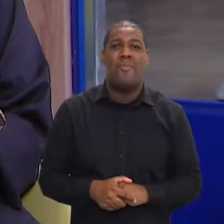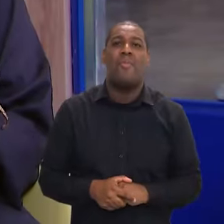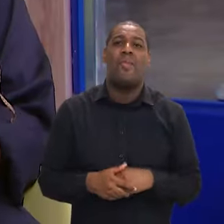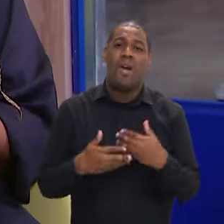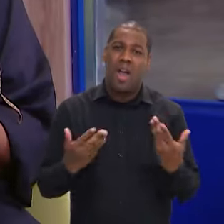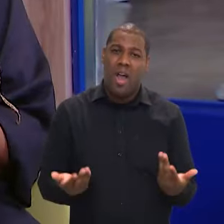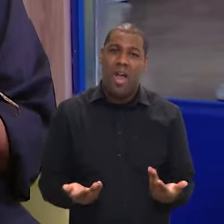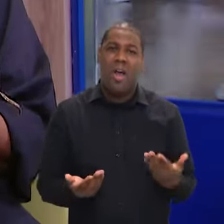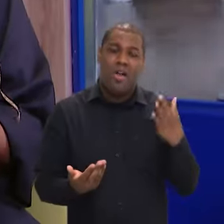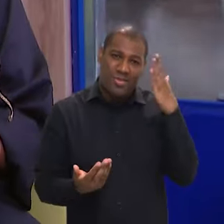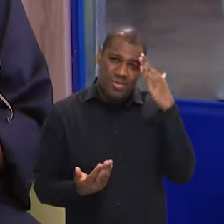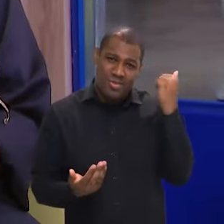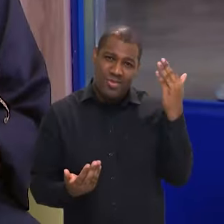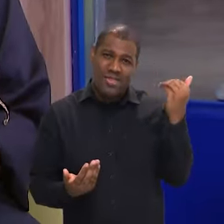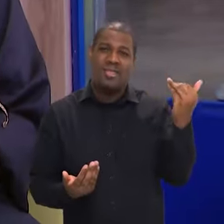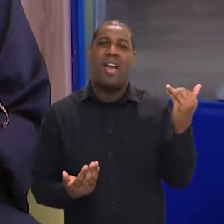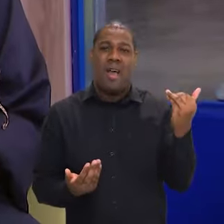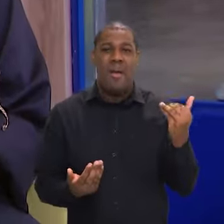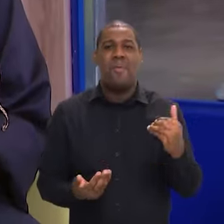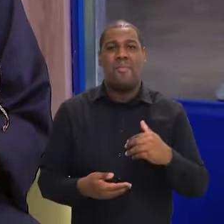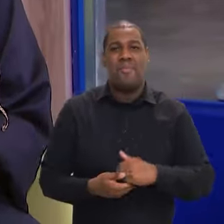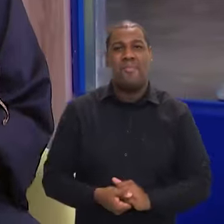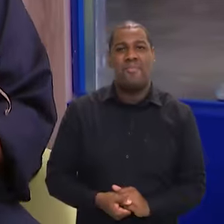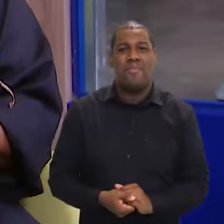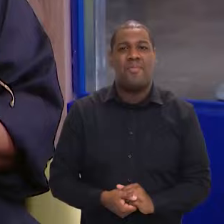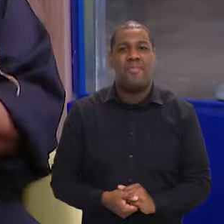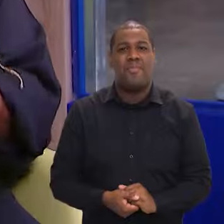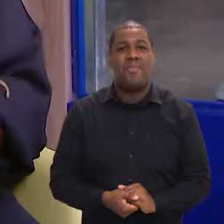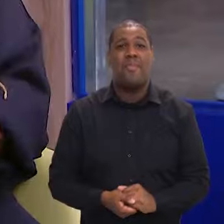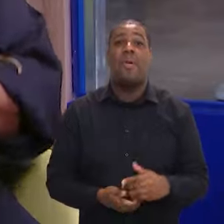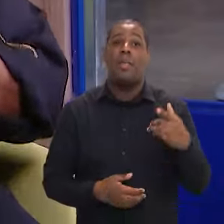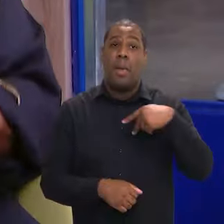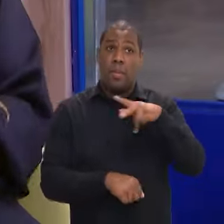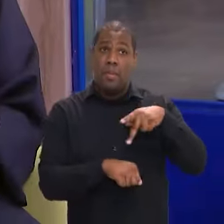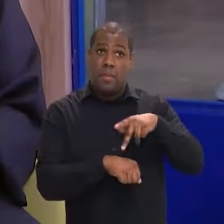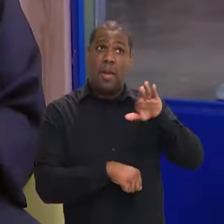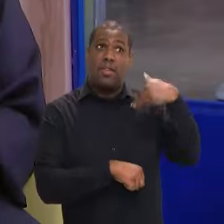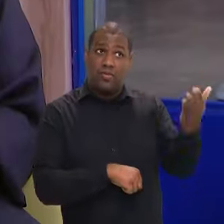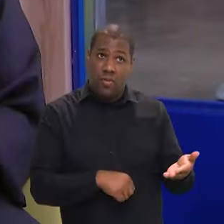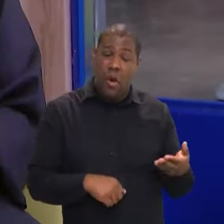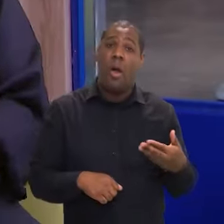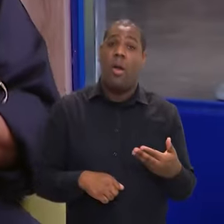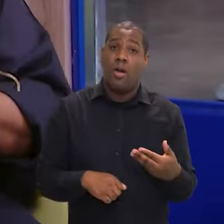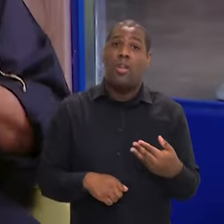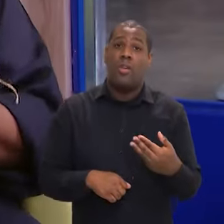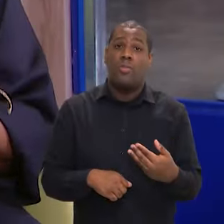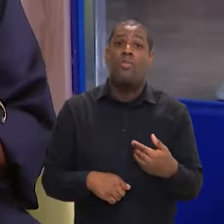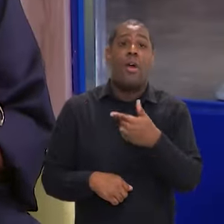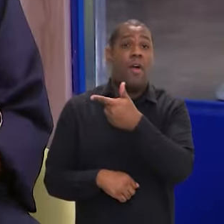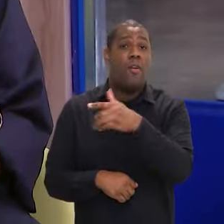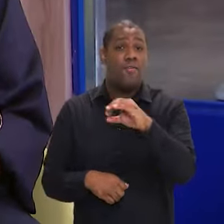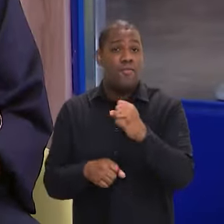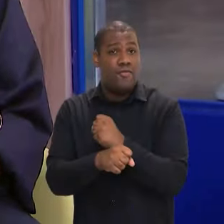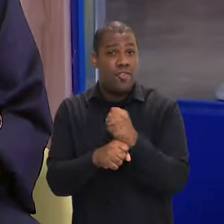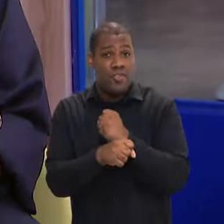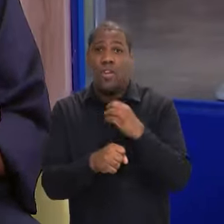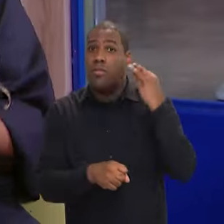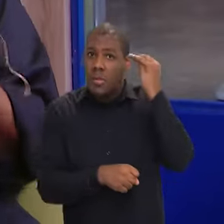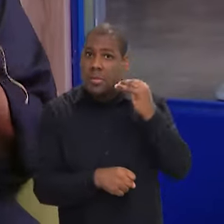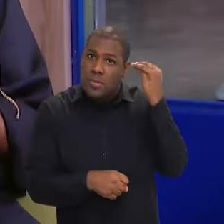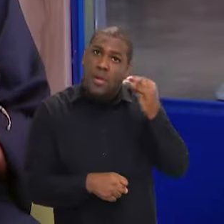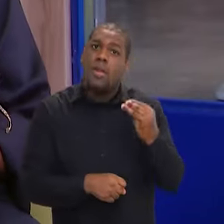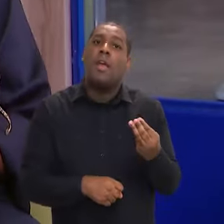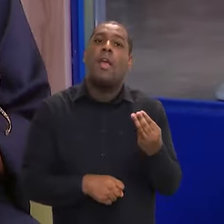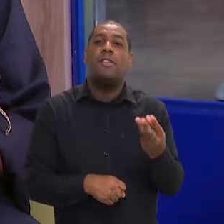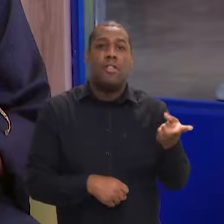cultura que é um sucesso, foi um sucesso durante a sua existência e vai completar 20 anos. Então assim, uma política consolidada.